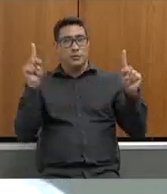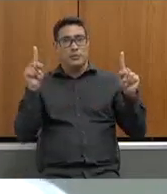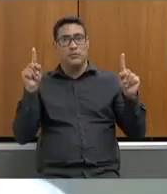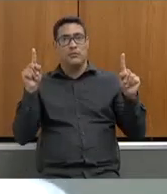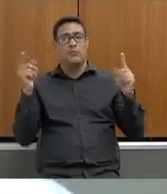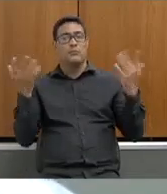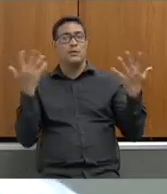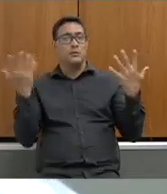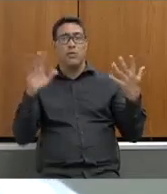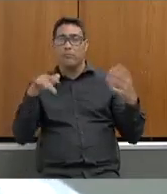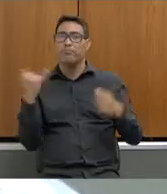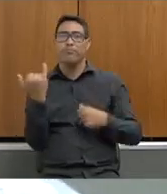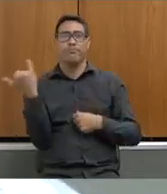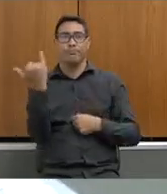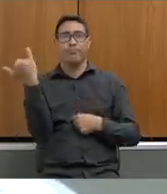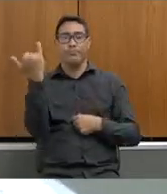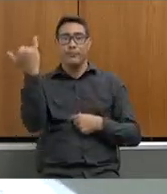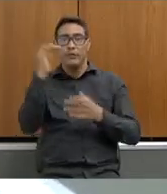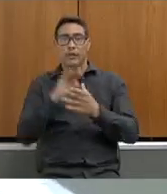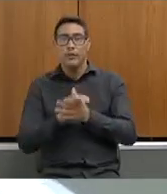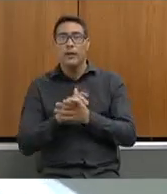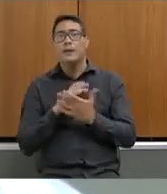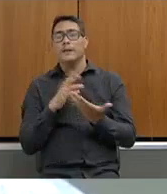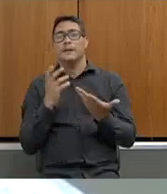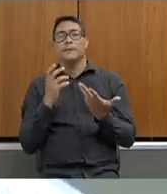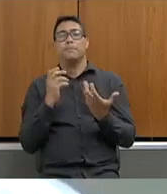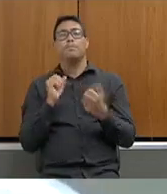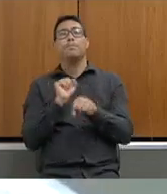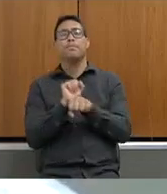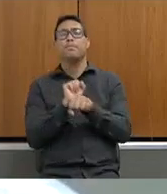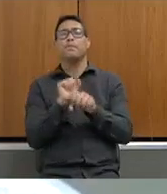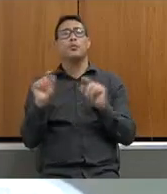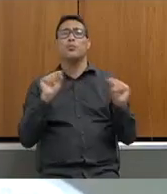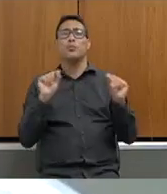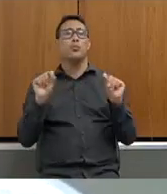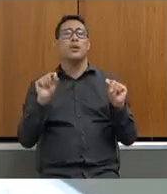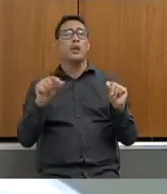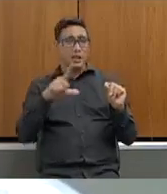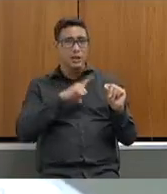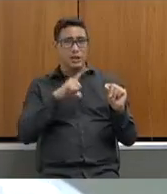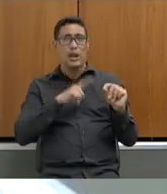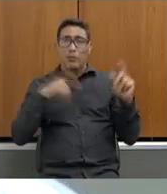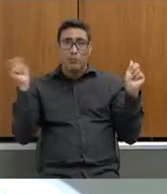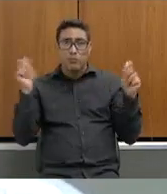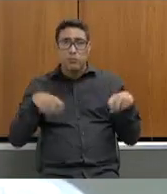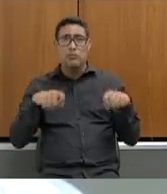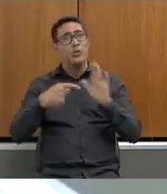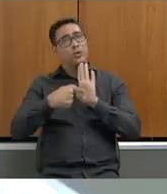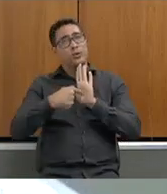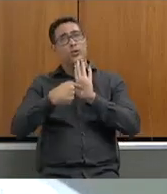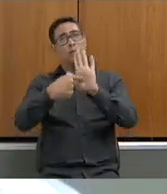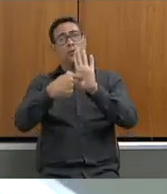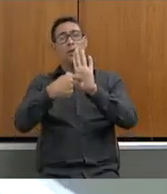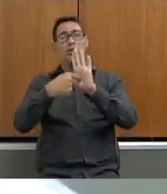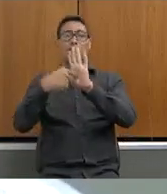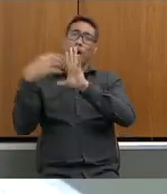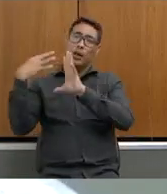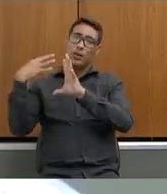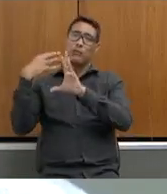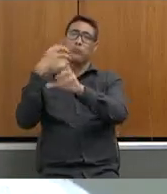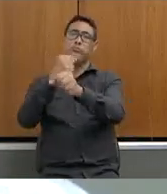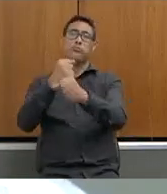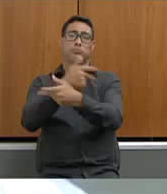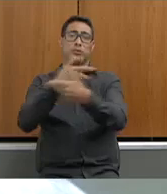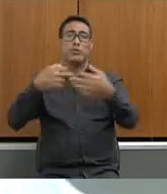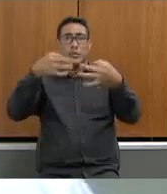importante e espero que a gente tenha condições de apresentar todas as indicações da classe trabalhadora